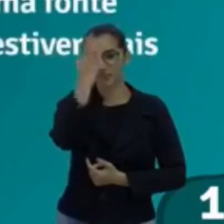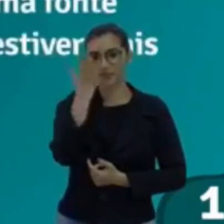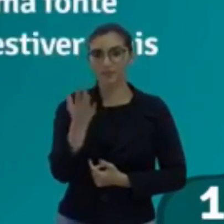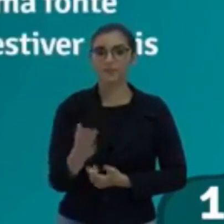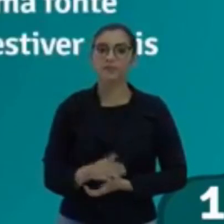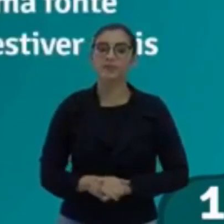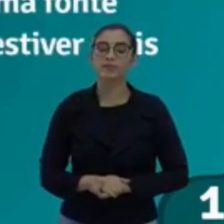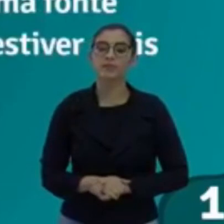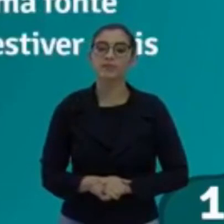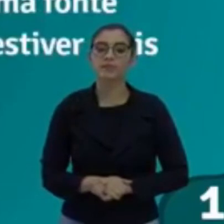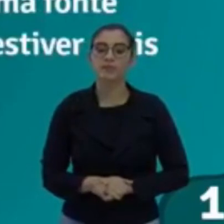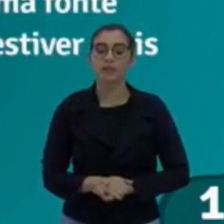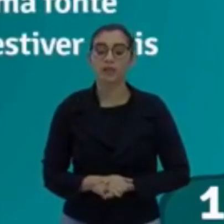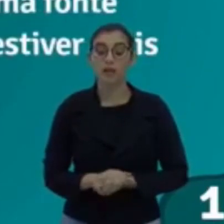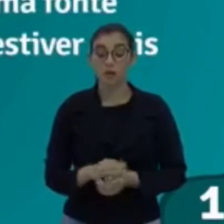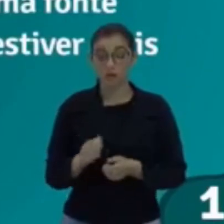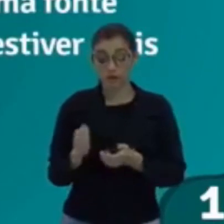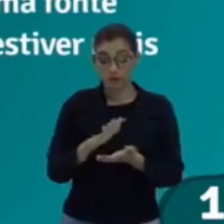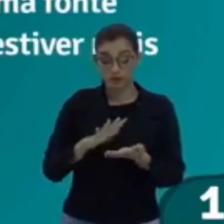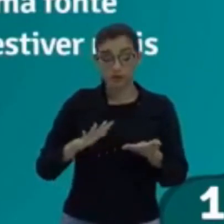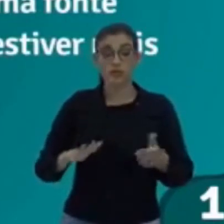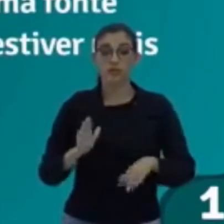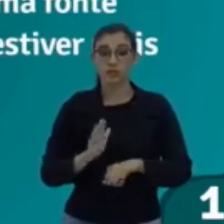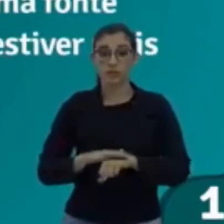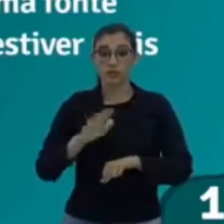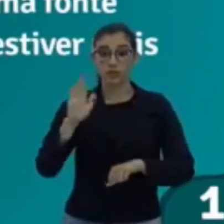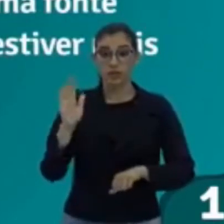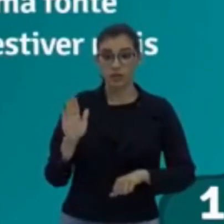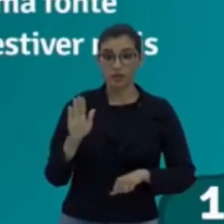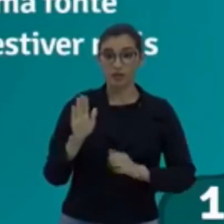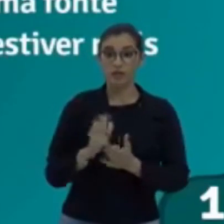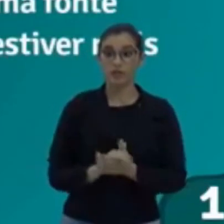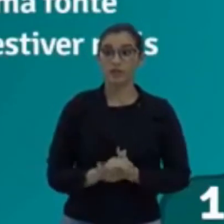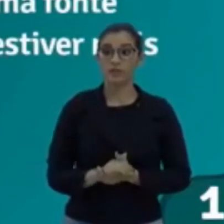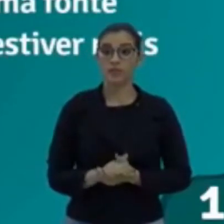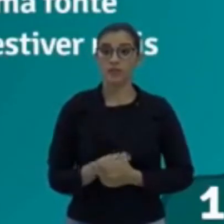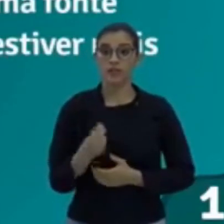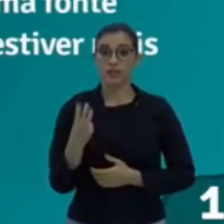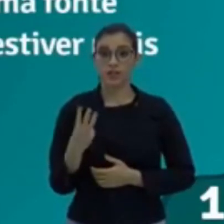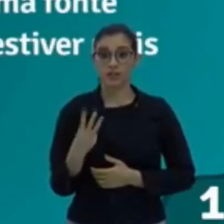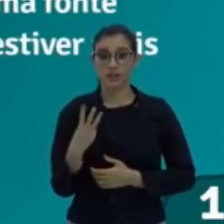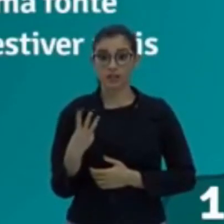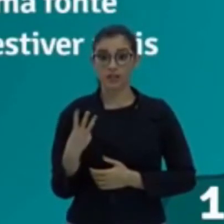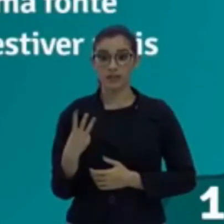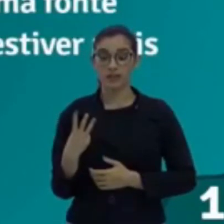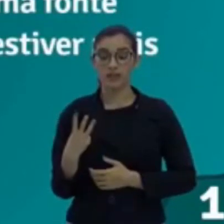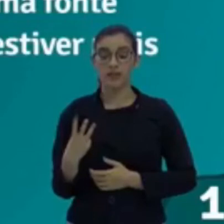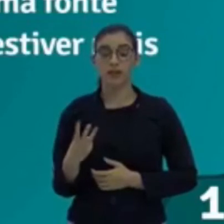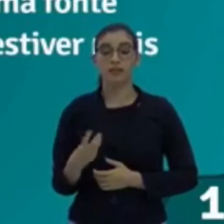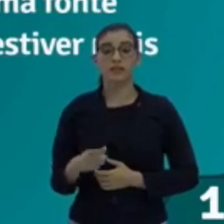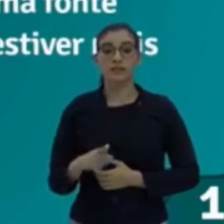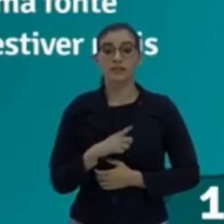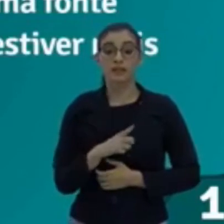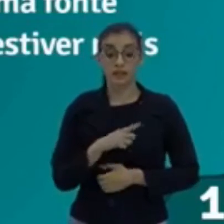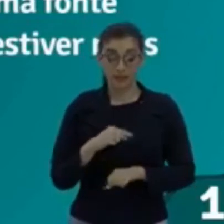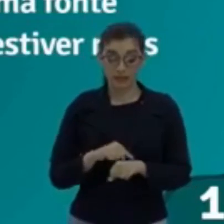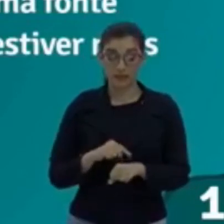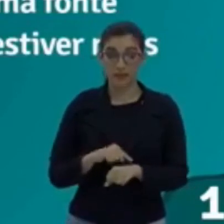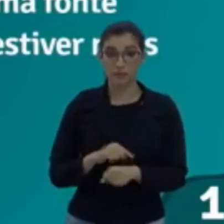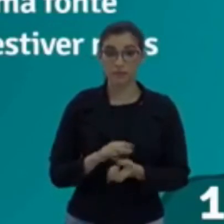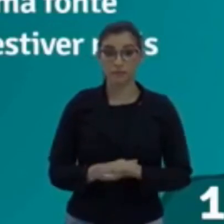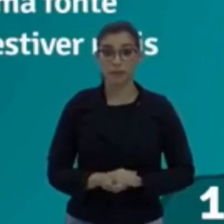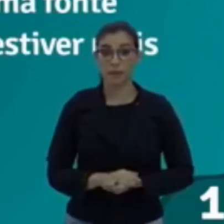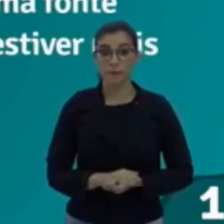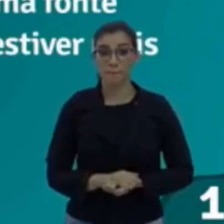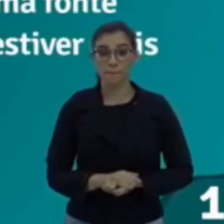Com exercício, a gente melhora. Tá bom? Então, bora para a terceira. Ainda tem tempo de a gente matar essa questão. Diz